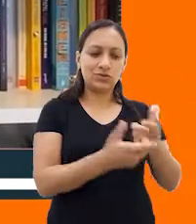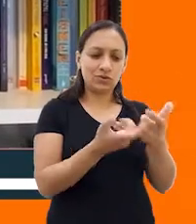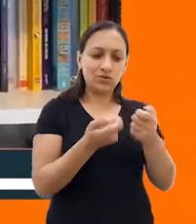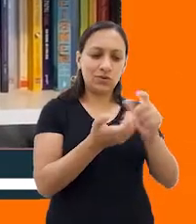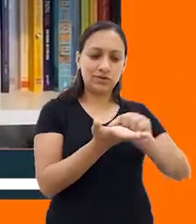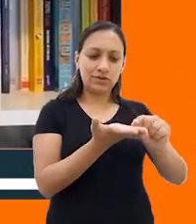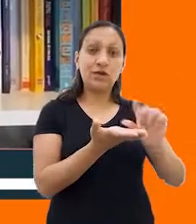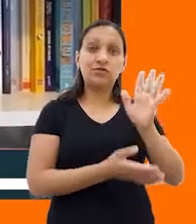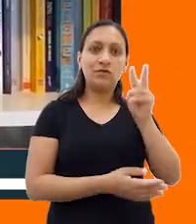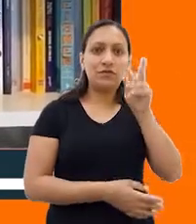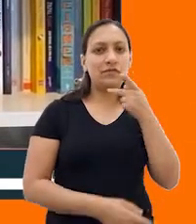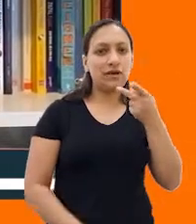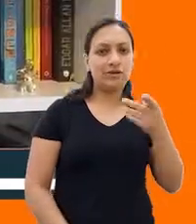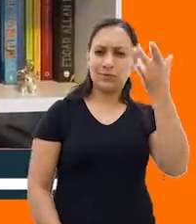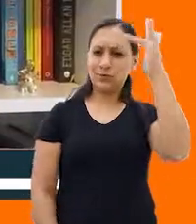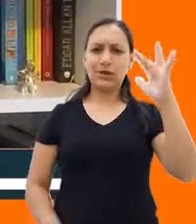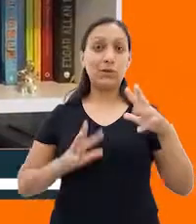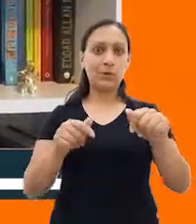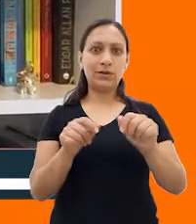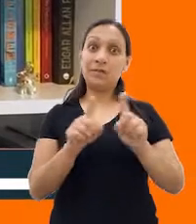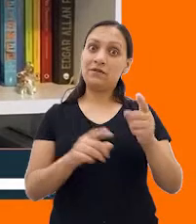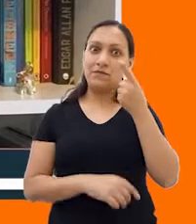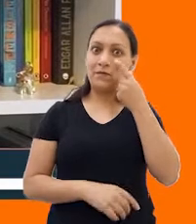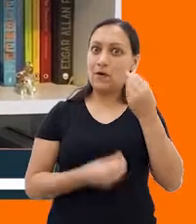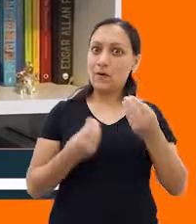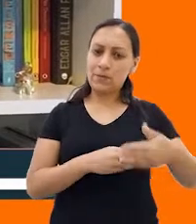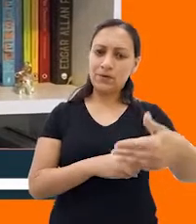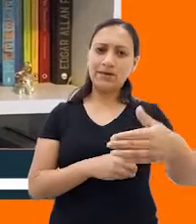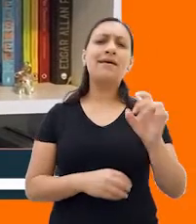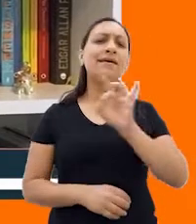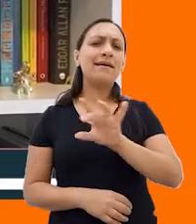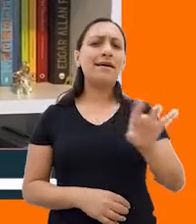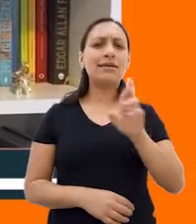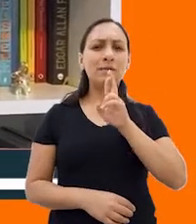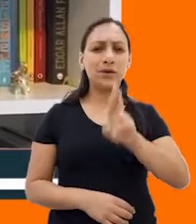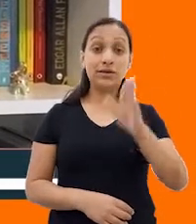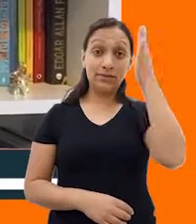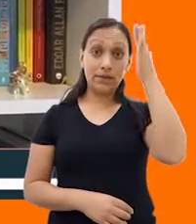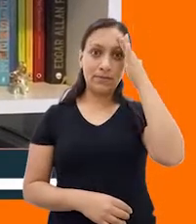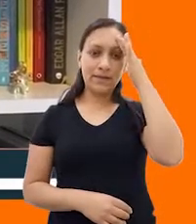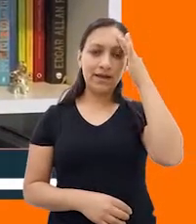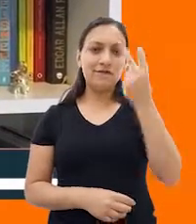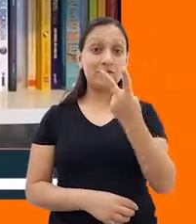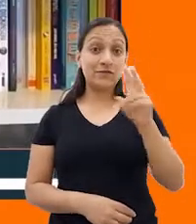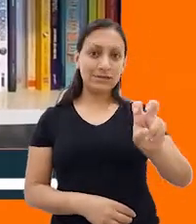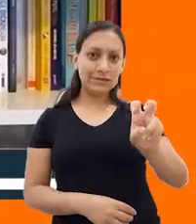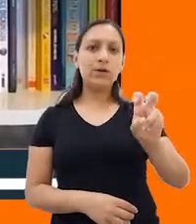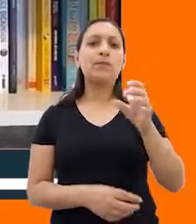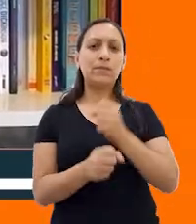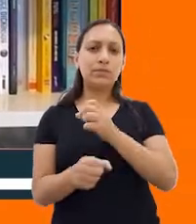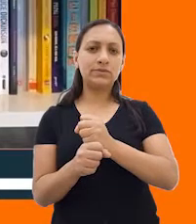sei se eu sei todas elas, vamos ver como é que vai ser. A cada pergunta que eu souber, que eu já tiver ouvido alguma vez, eu vou ganhar 25 pontos.